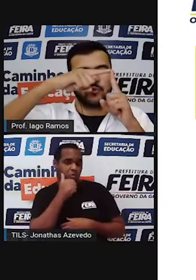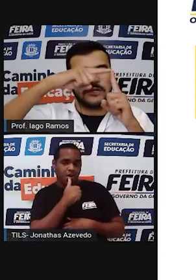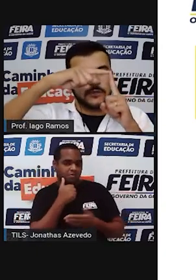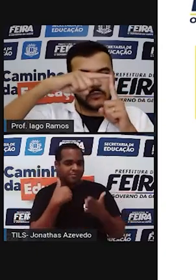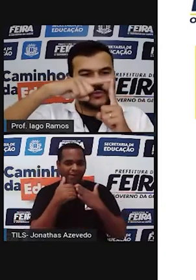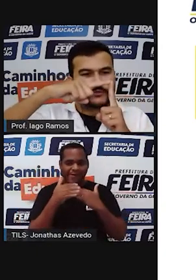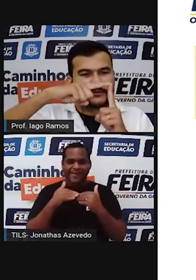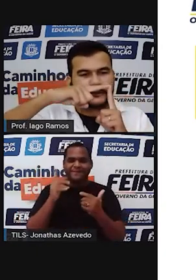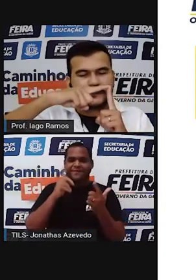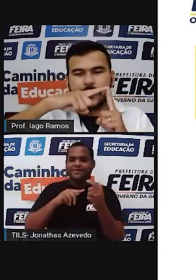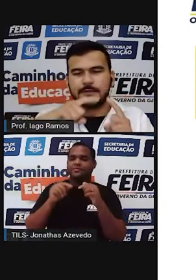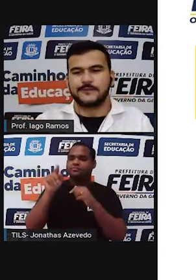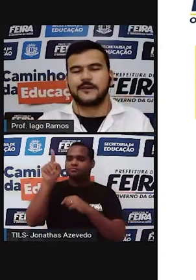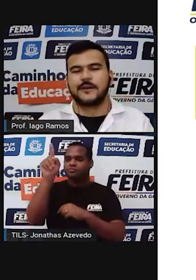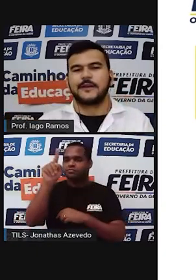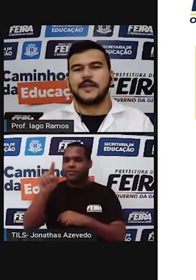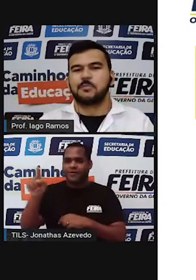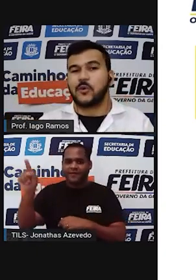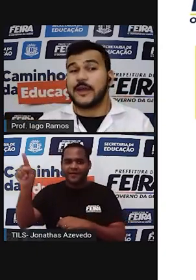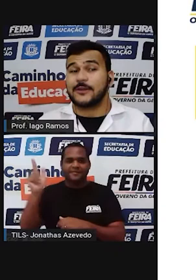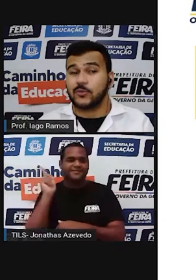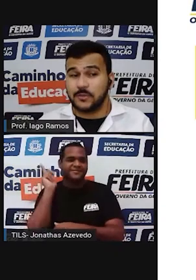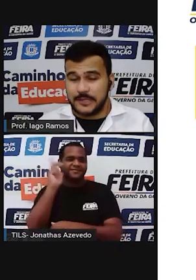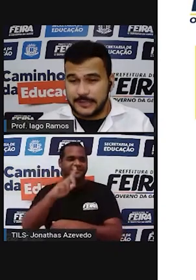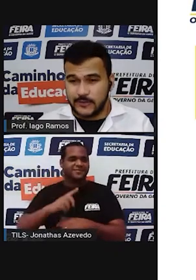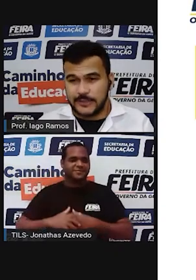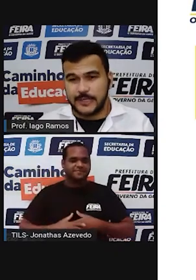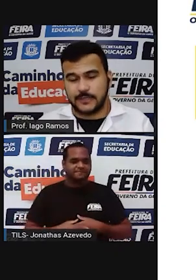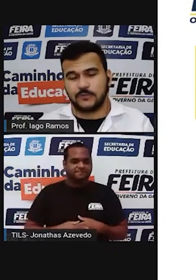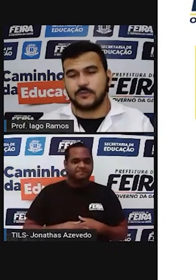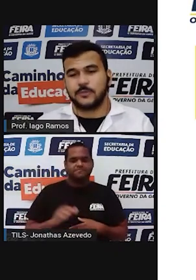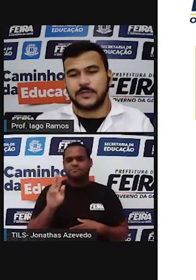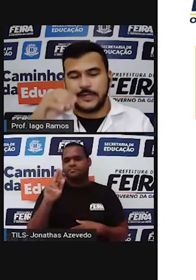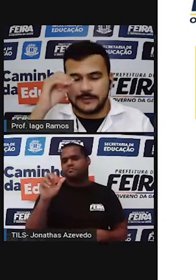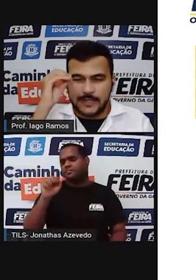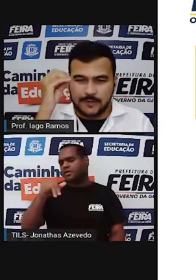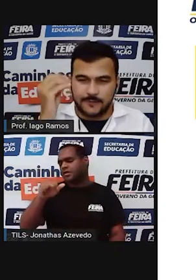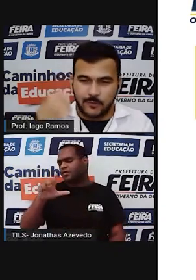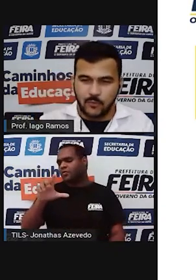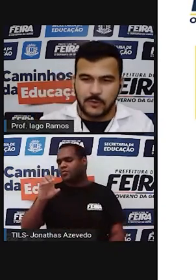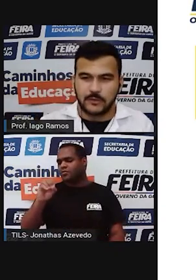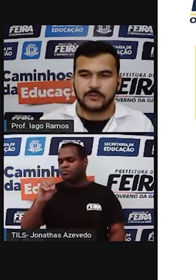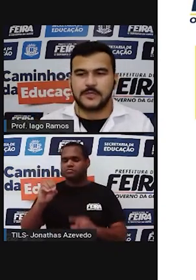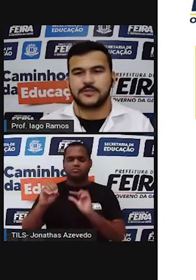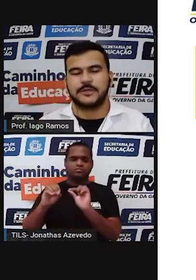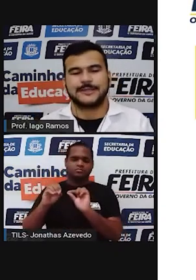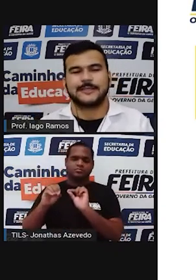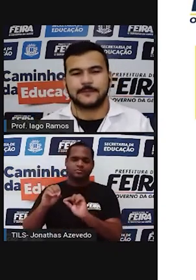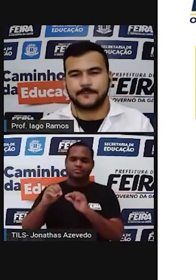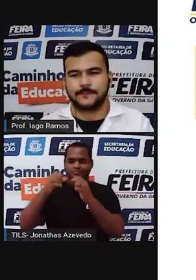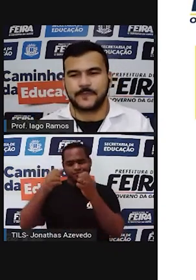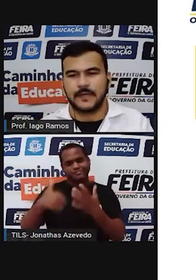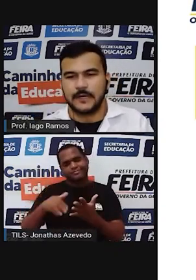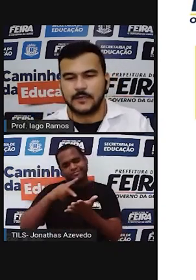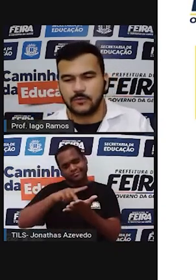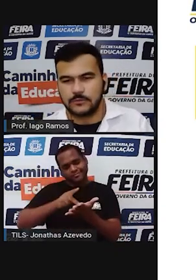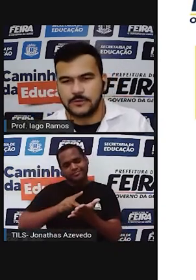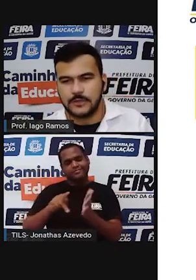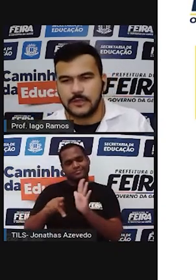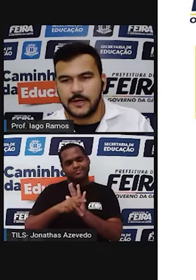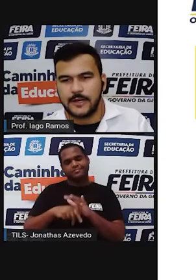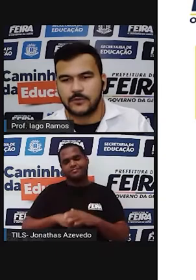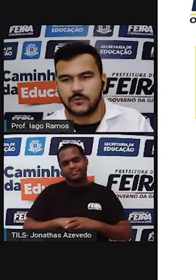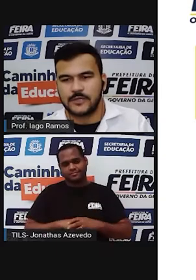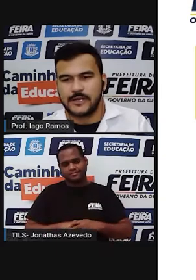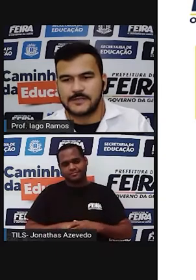bola no ângulo, certo? E por que o nome daquilo ali é ângulo? Porque tem a ver com o ângulo da geometria. Ângulo